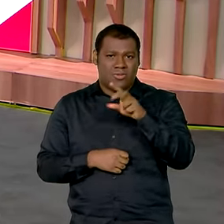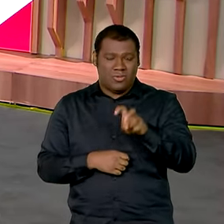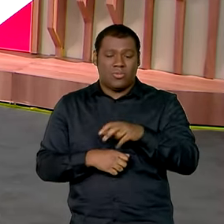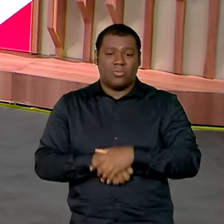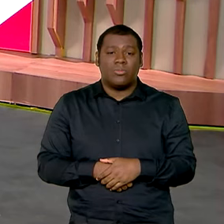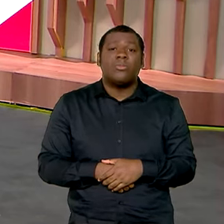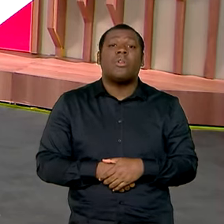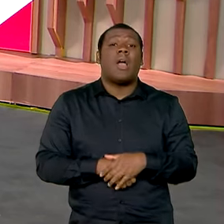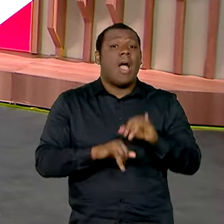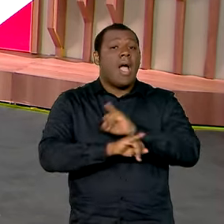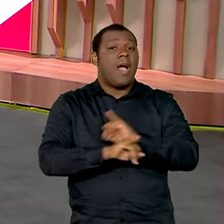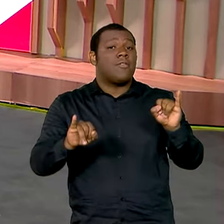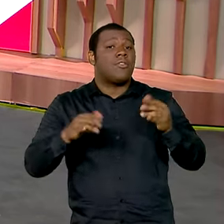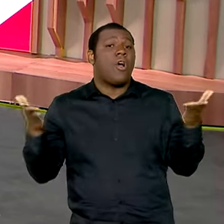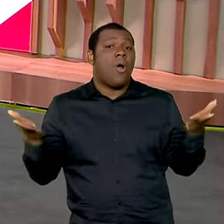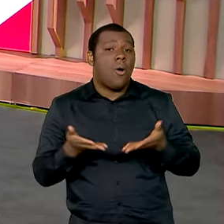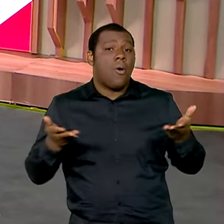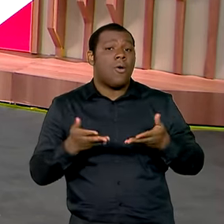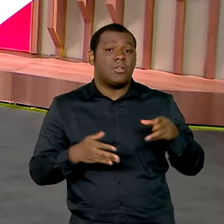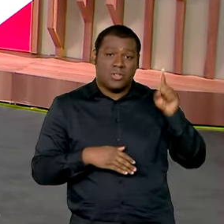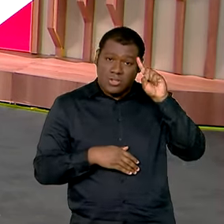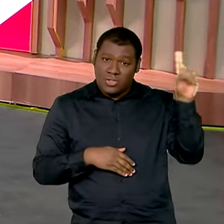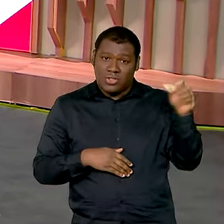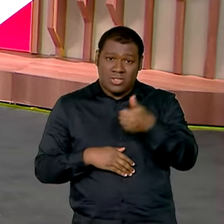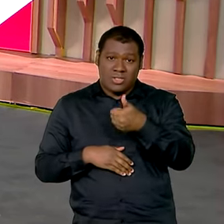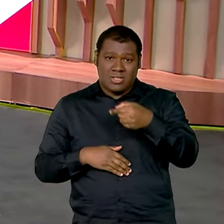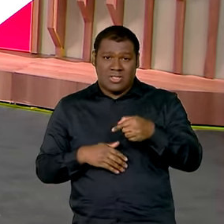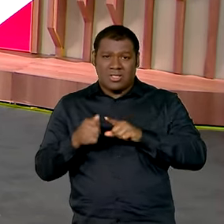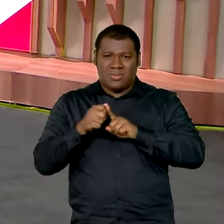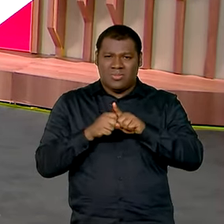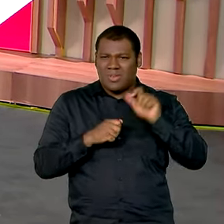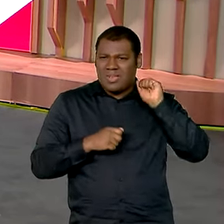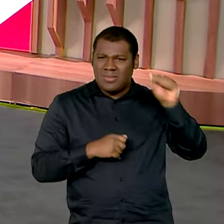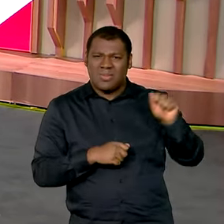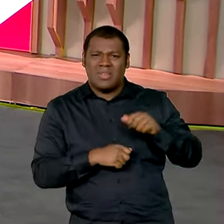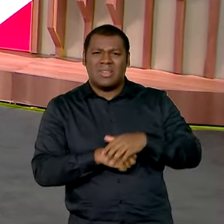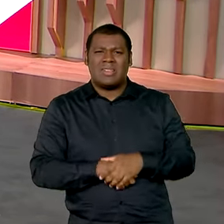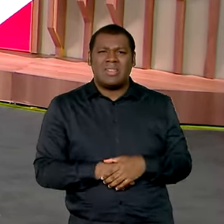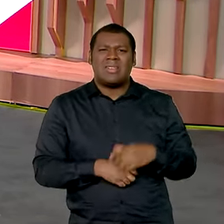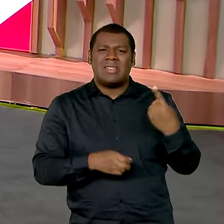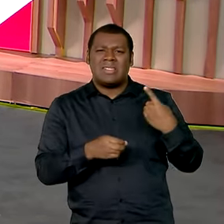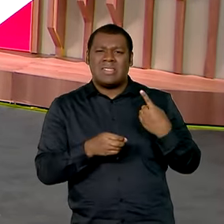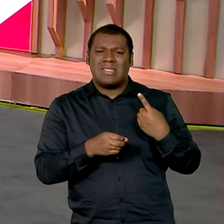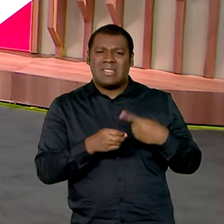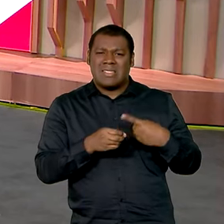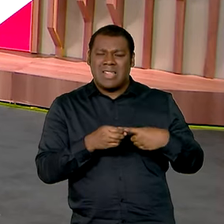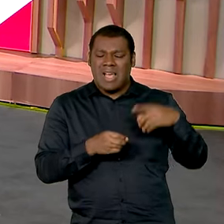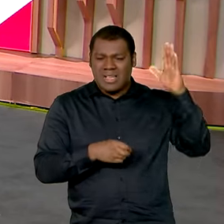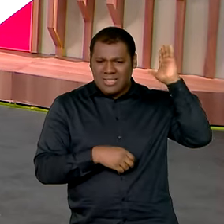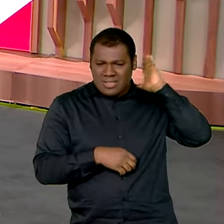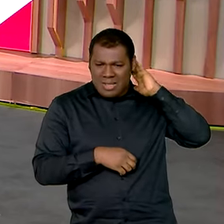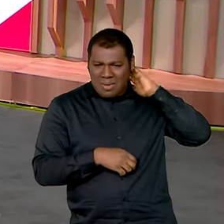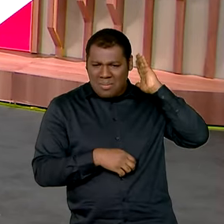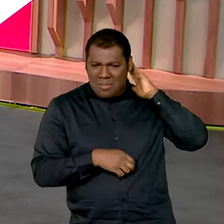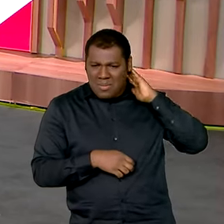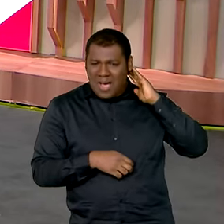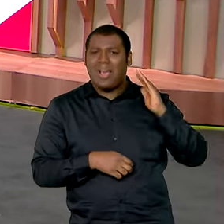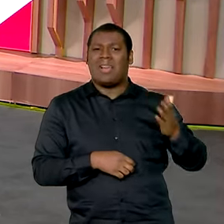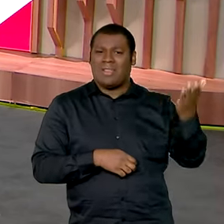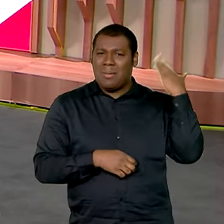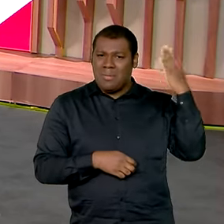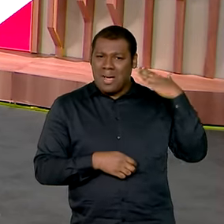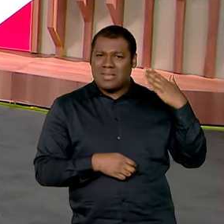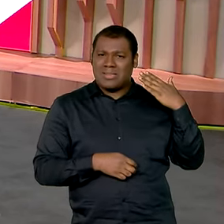17 de abril é o dia em que aquele massacre de Eldorado do Carajás lá no Pará completa 28 anos